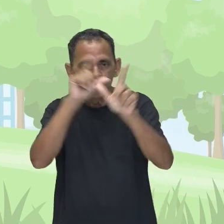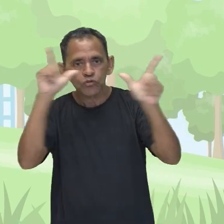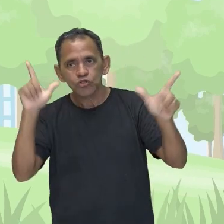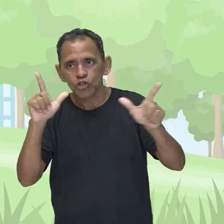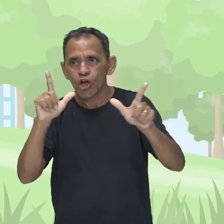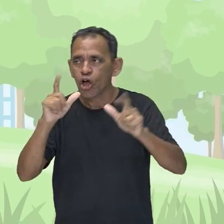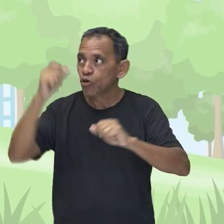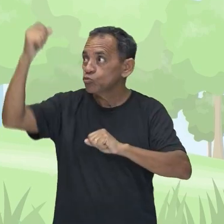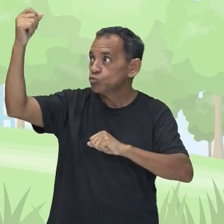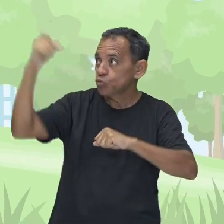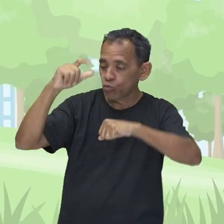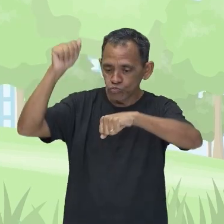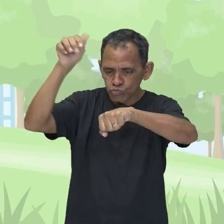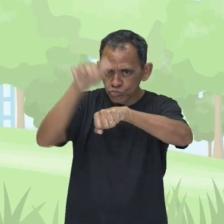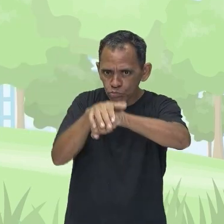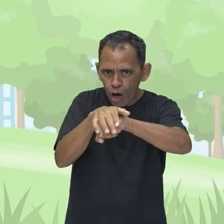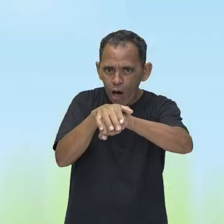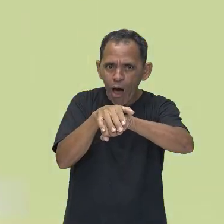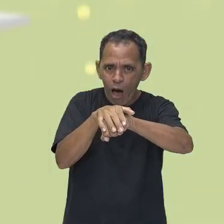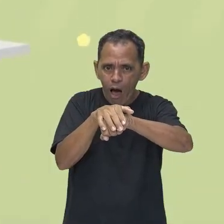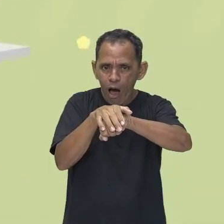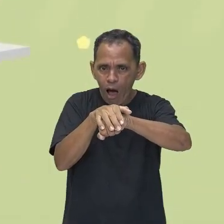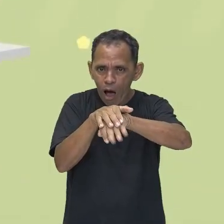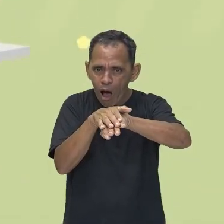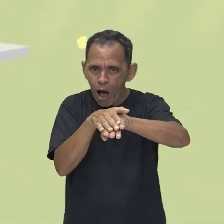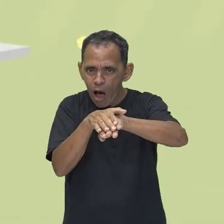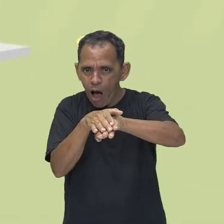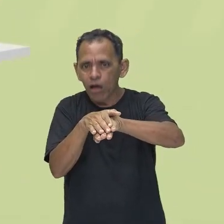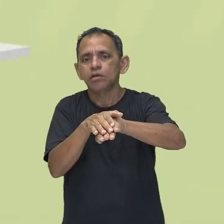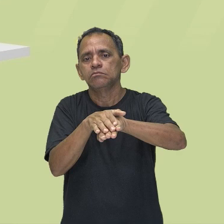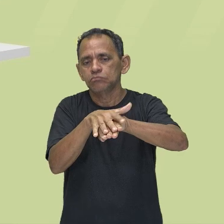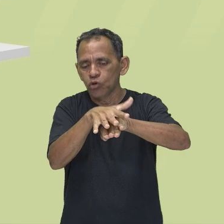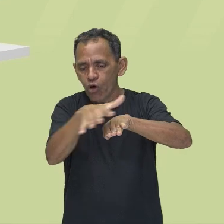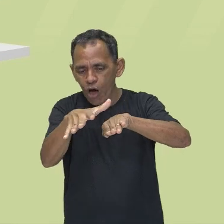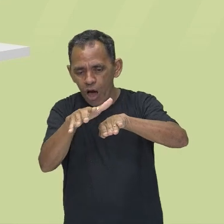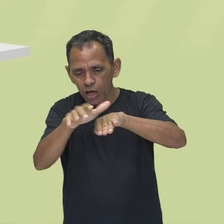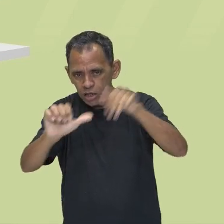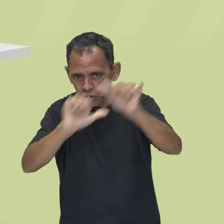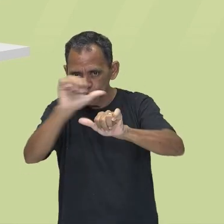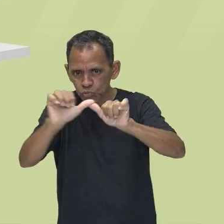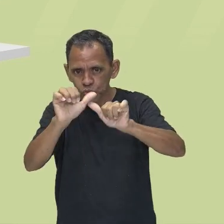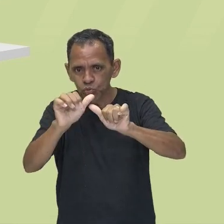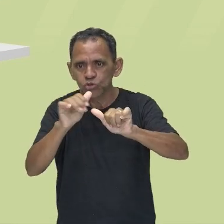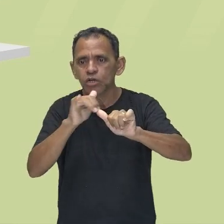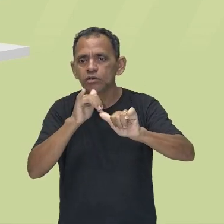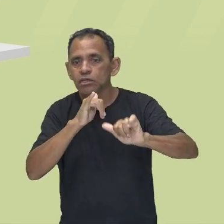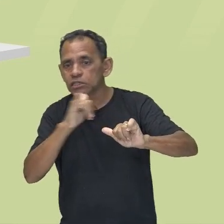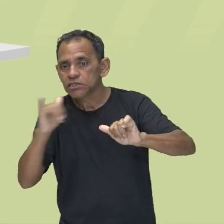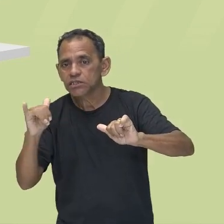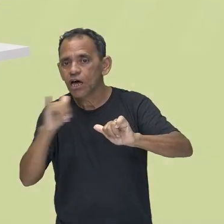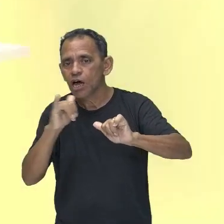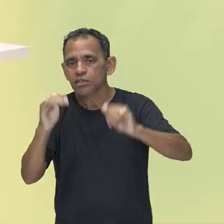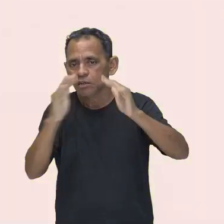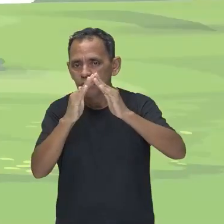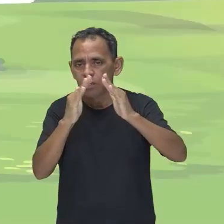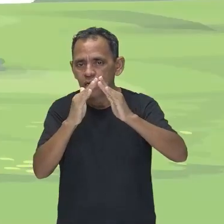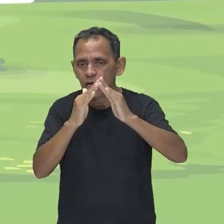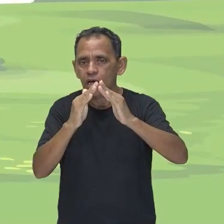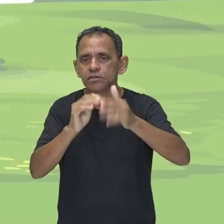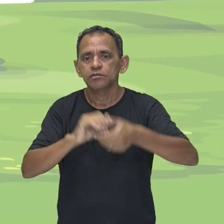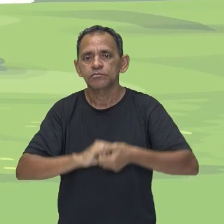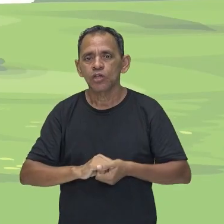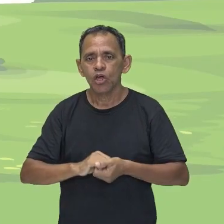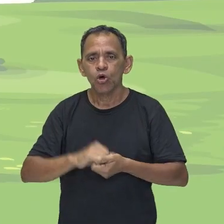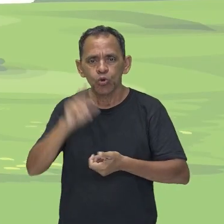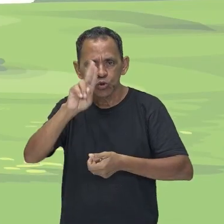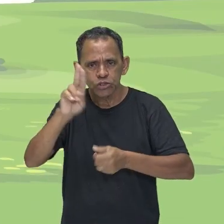painéis fotovoltaicos e os módulos transformam a energia do Sol em eletricidade, fenômeno este semelhante à fotossíntese. A